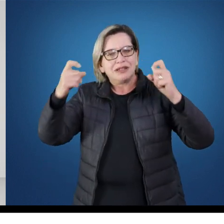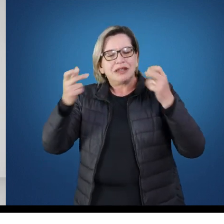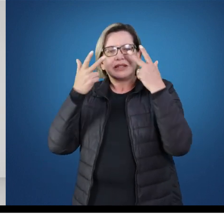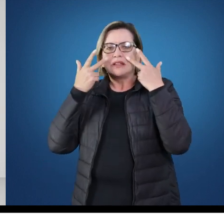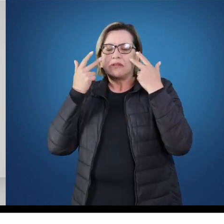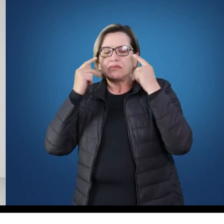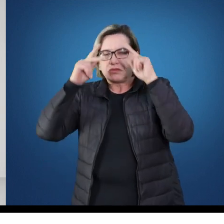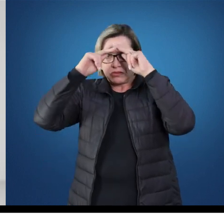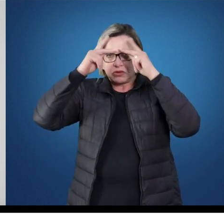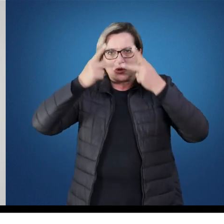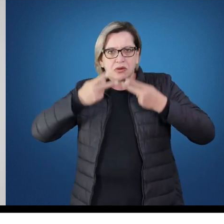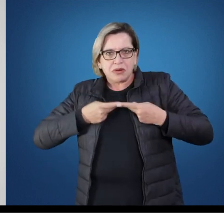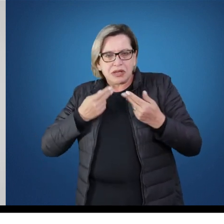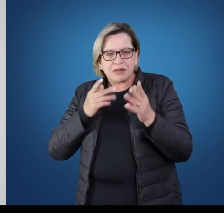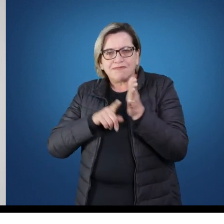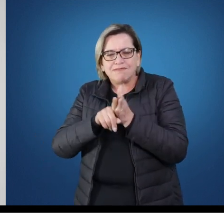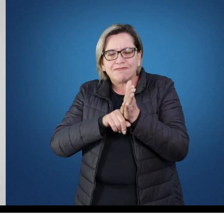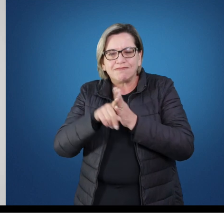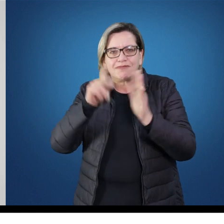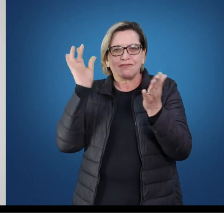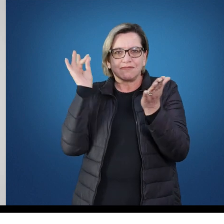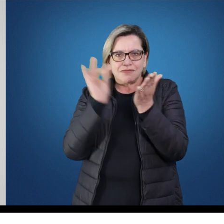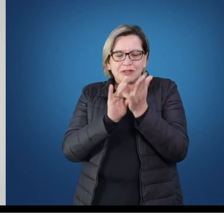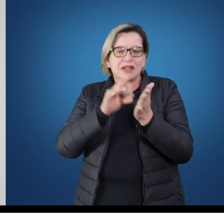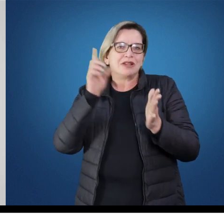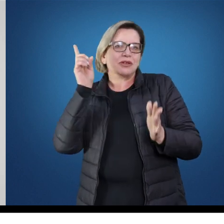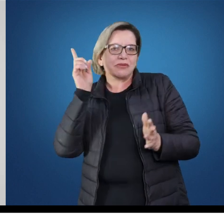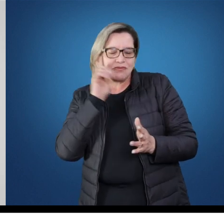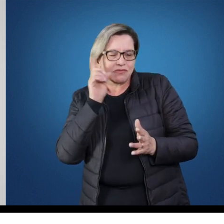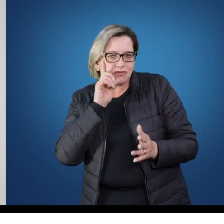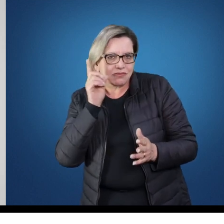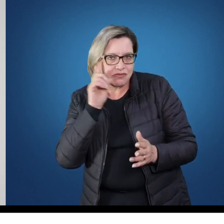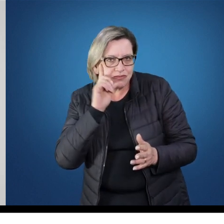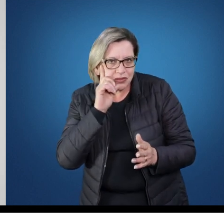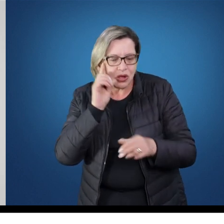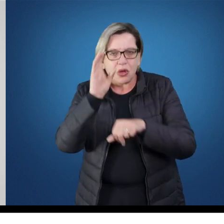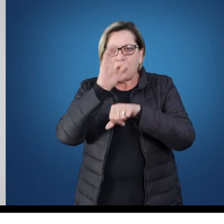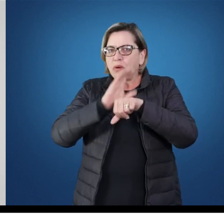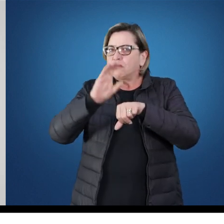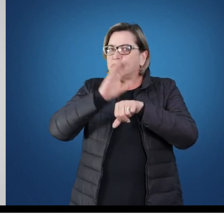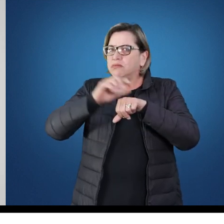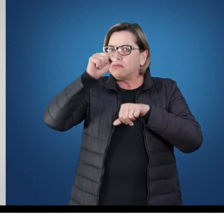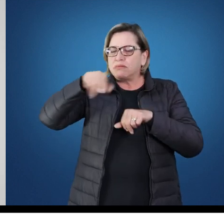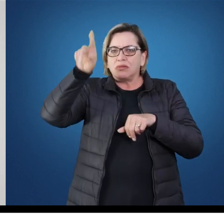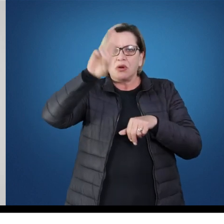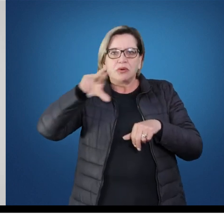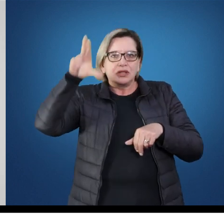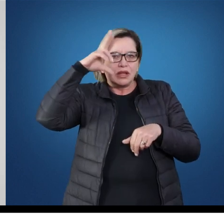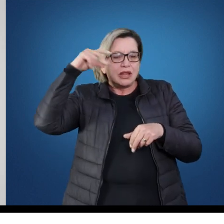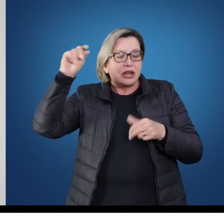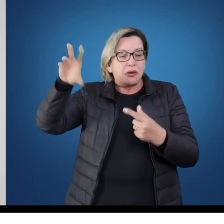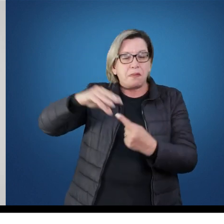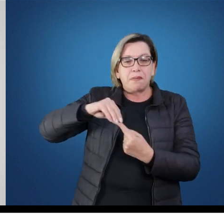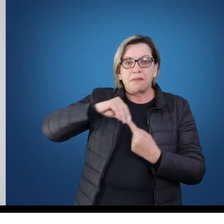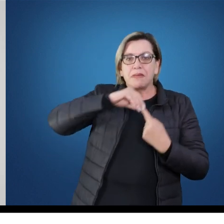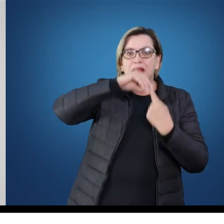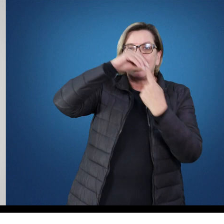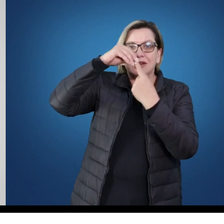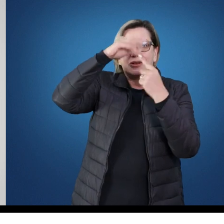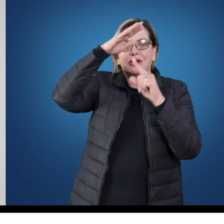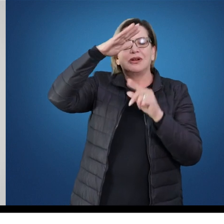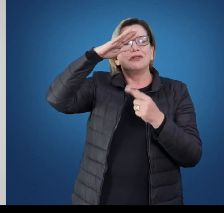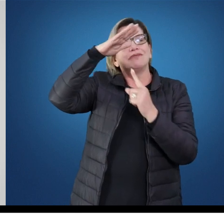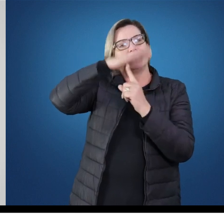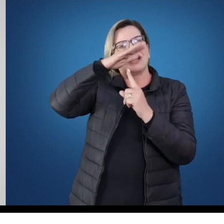humanas e a realidade cotidiana. O curso de filosofia da Unicentro é o melhor do estado do Paraná e um dos dez melhores do Brasil,